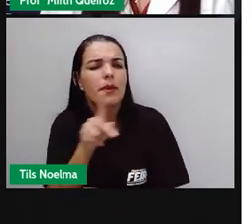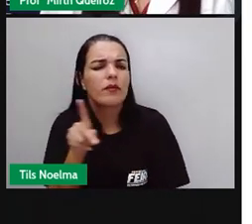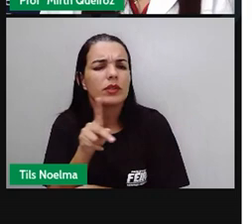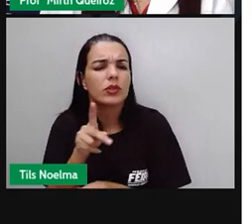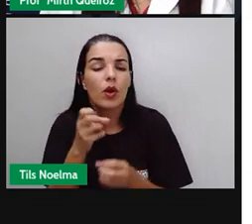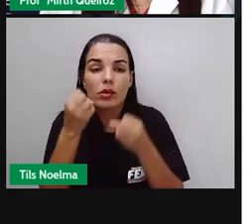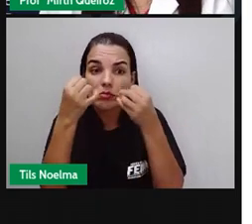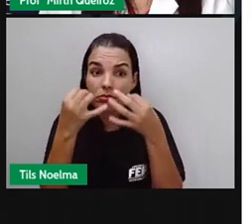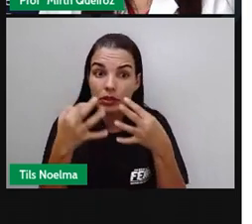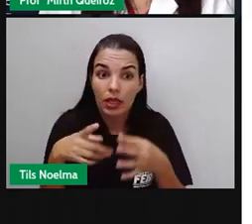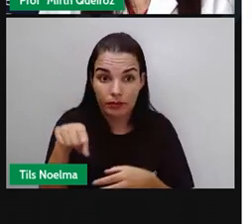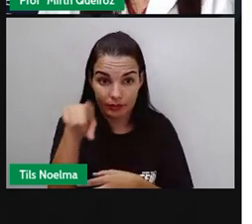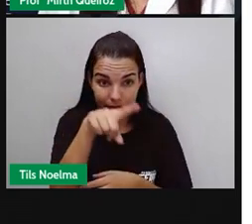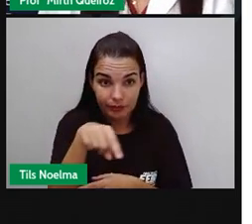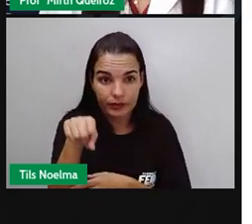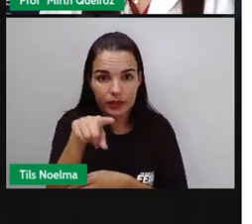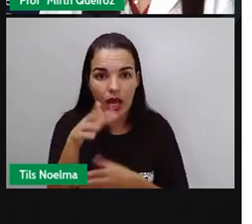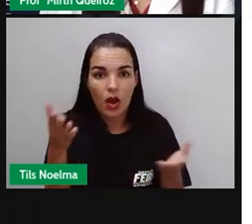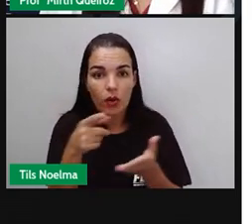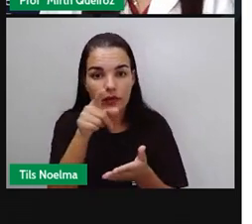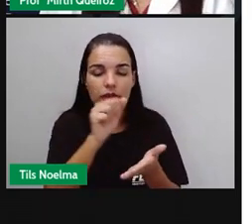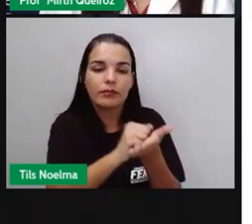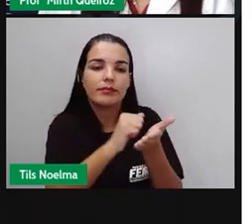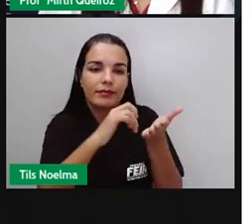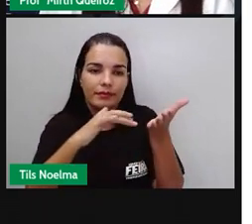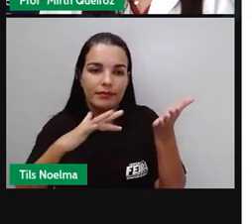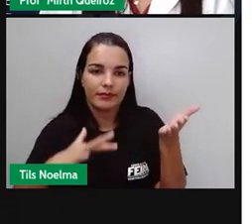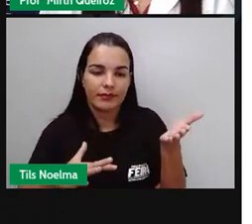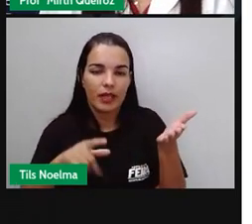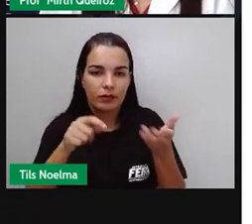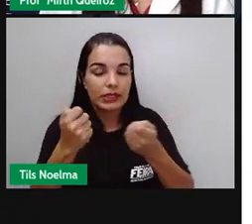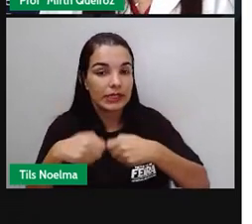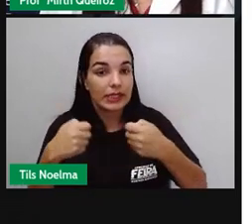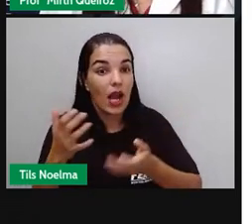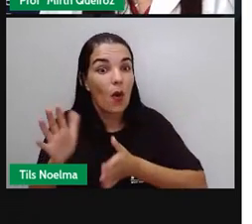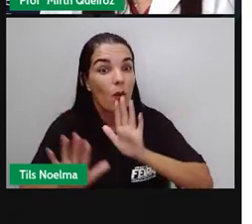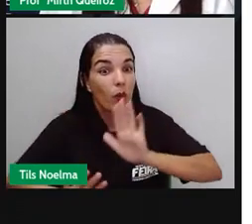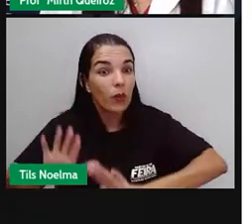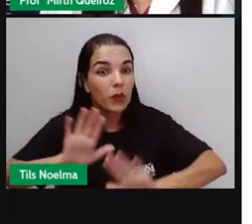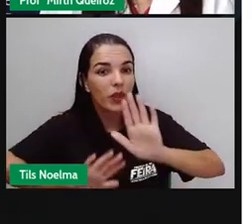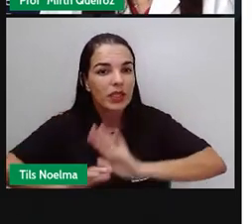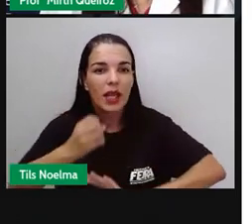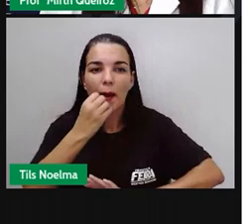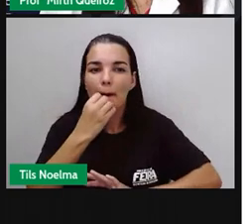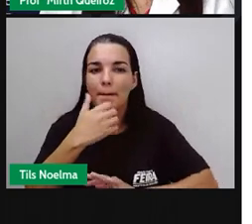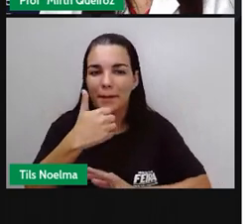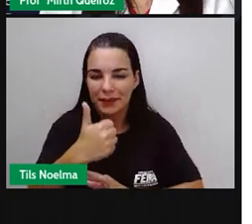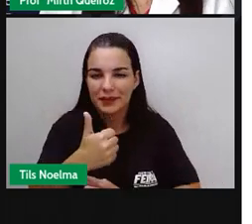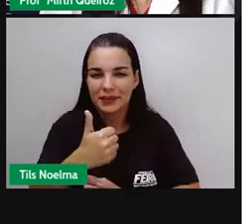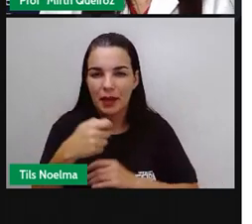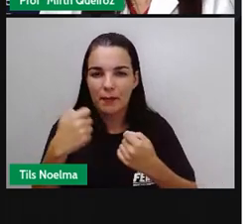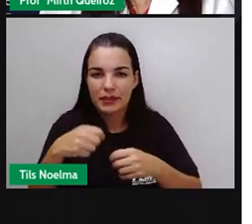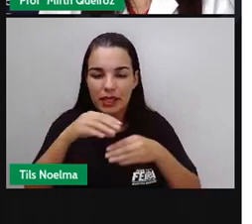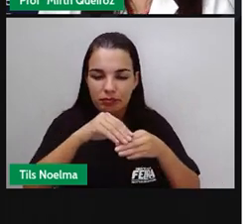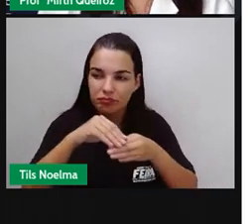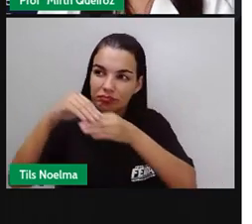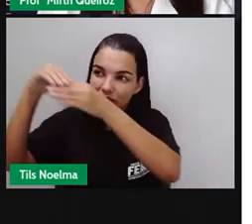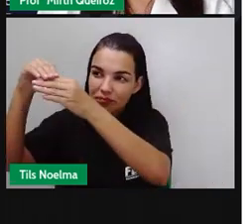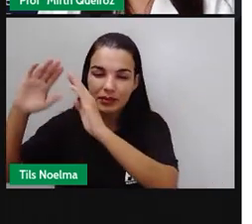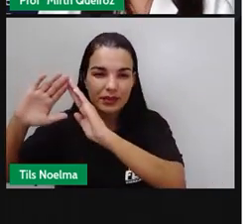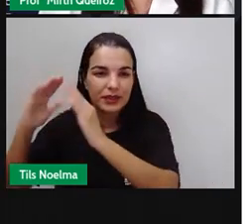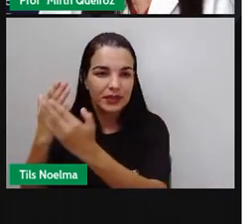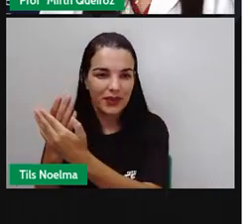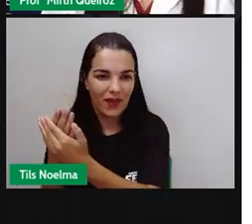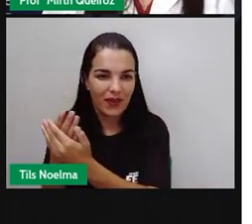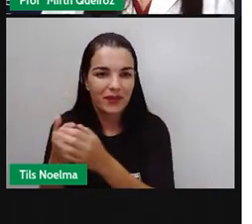disponíveis para vocês, e realizar essa atividade. Cuidem bem desse material, que ele deverá ser entregue nas escolas de